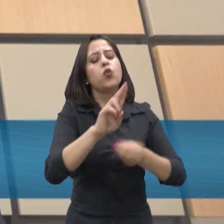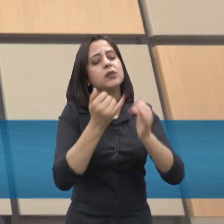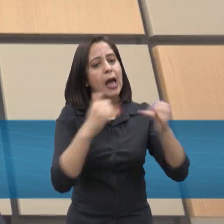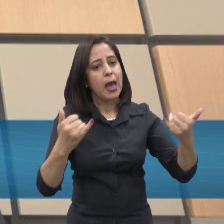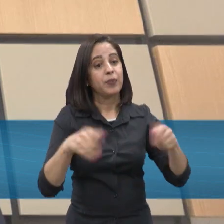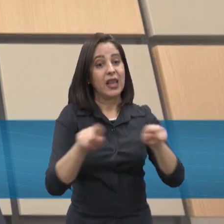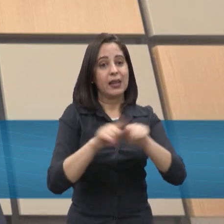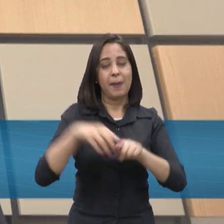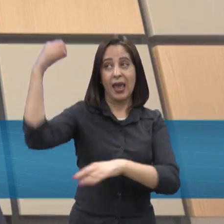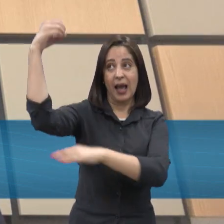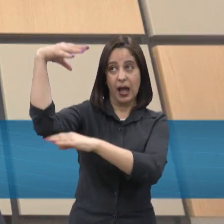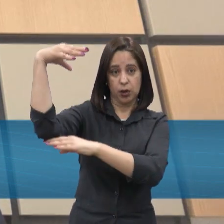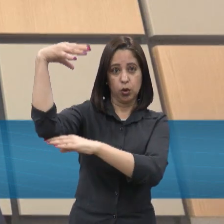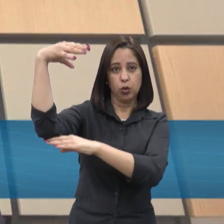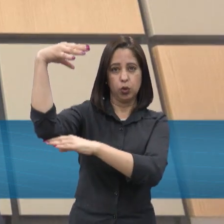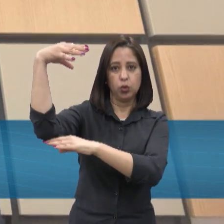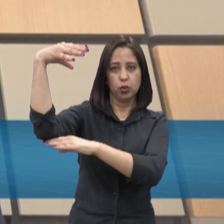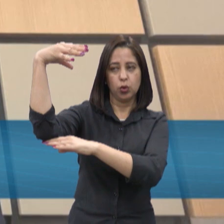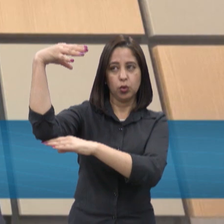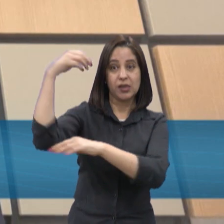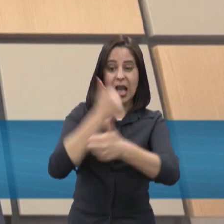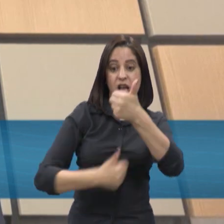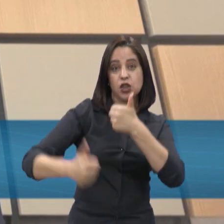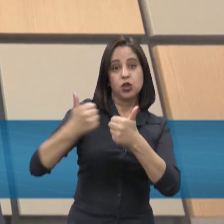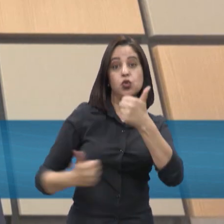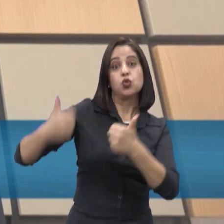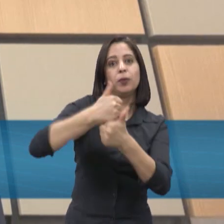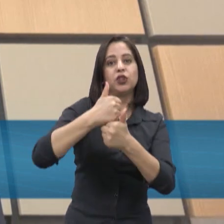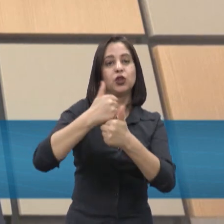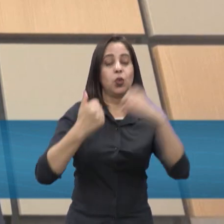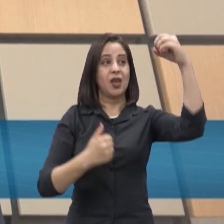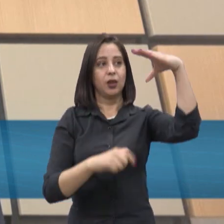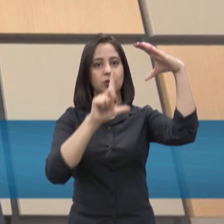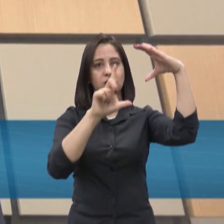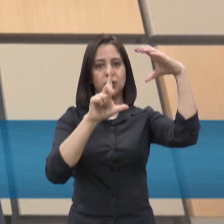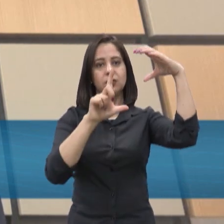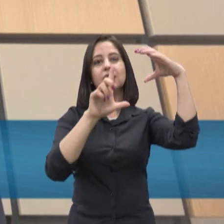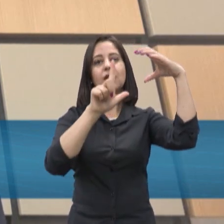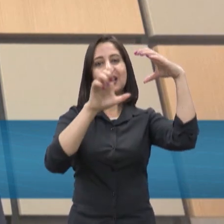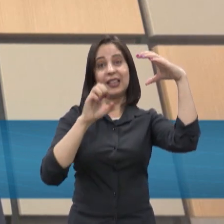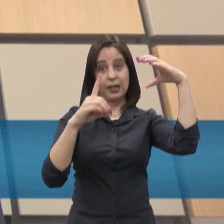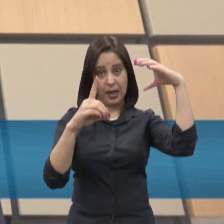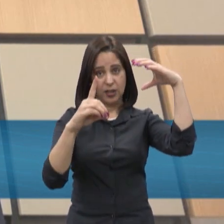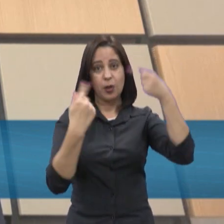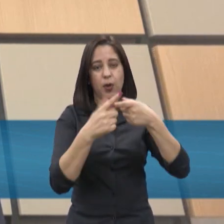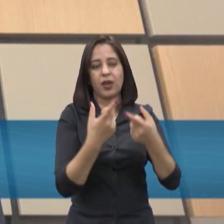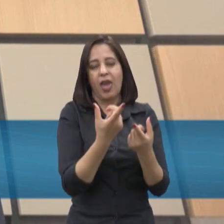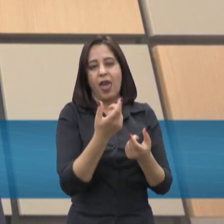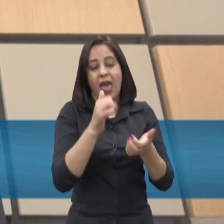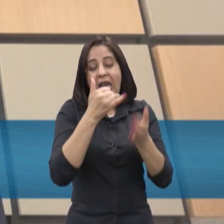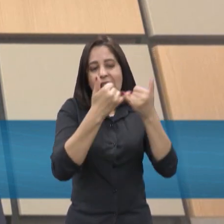lâmpadas, lâmpadas menos eficientes por lâmpadas de LED que são muito mais eficientes e mais econômicas, dando